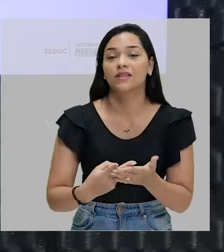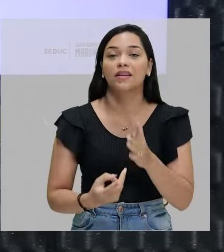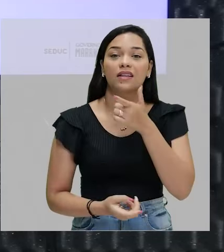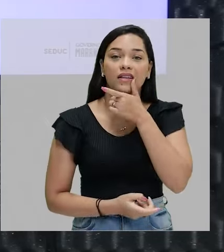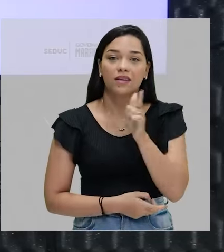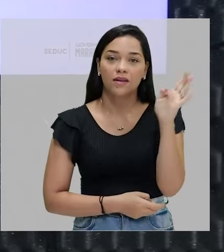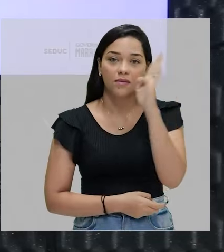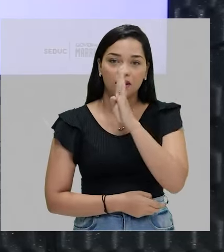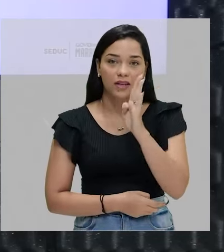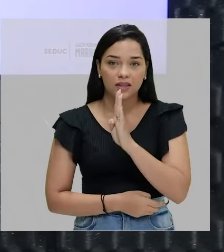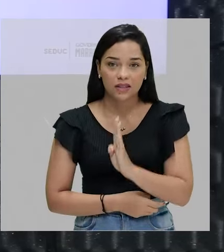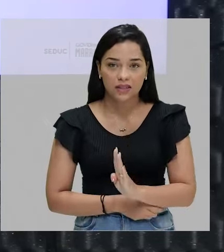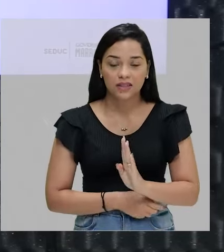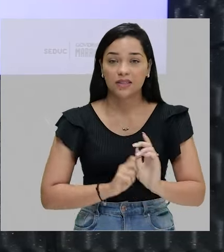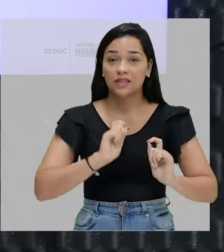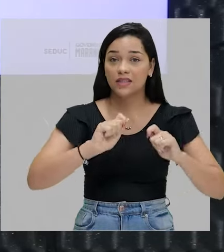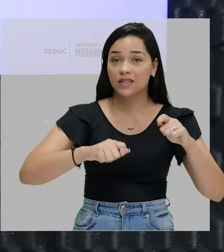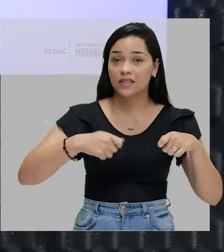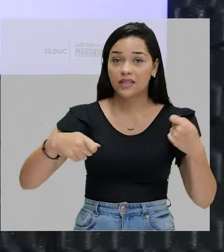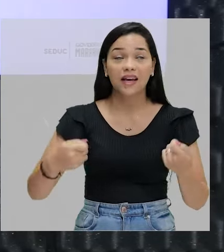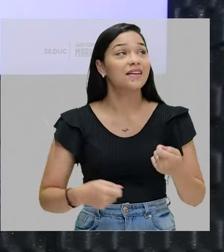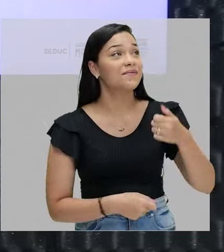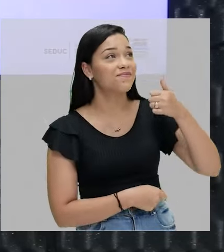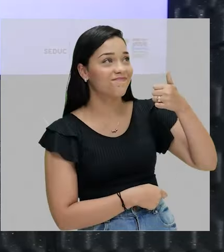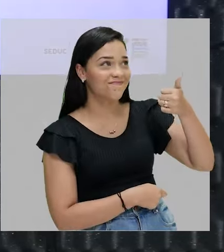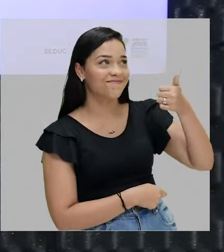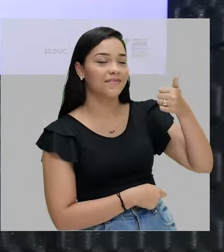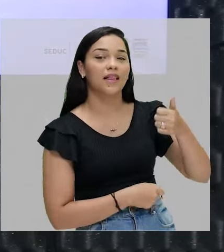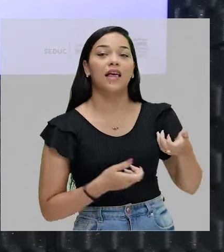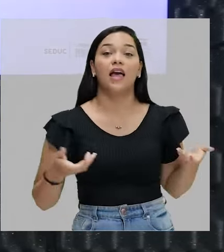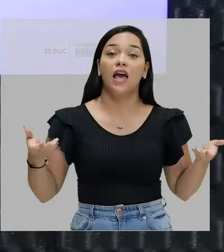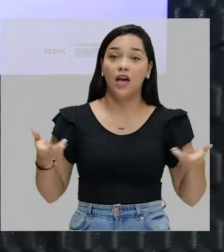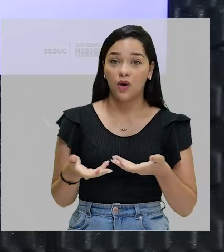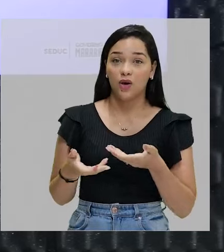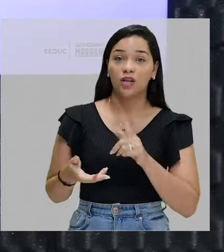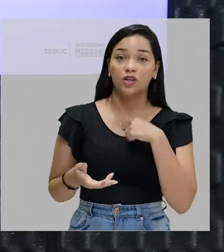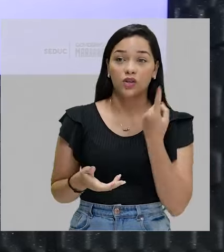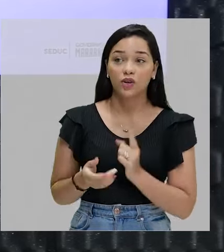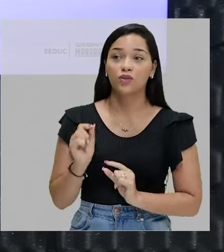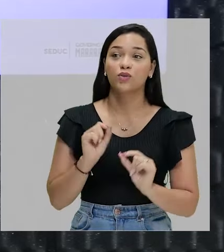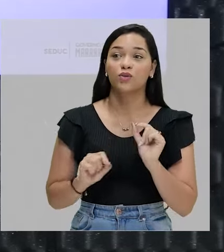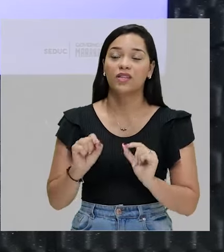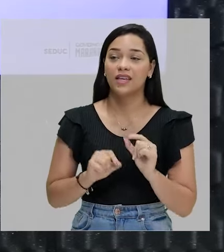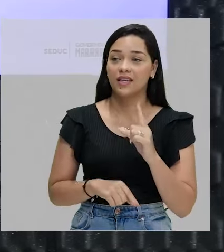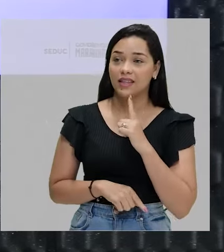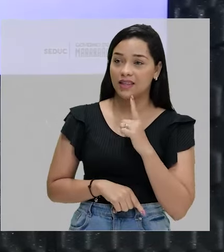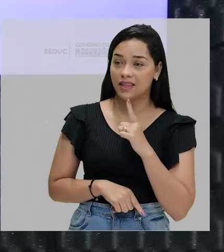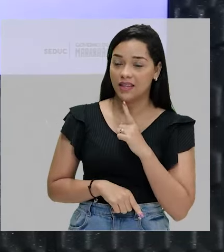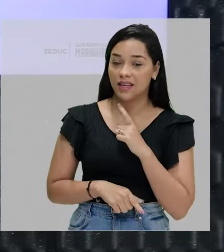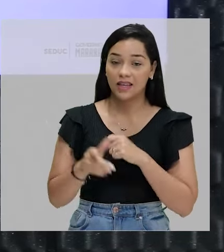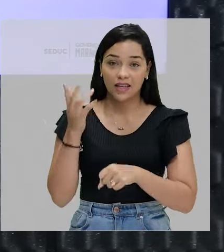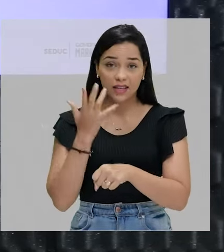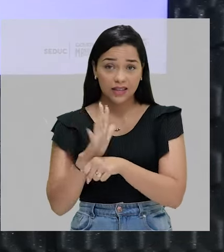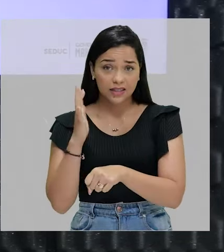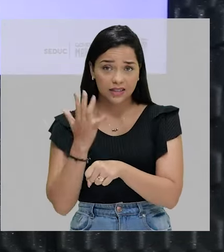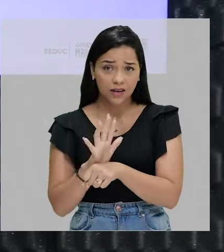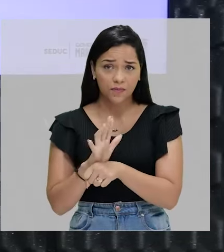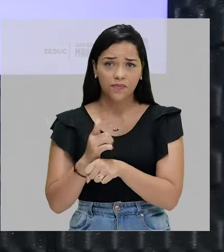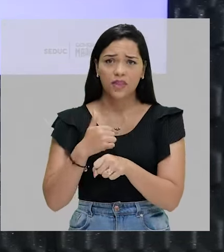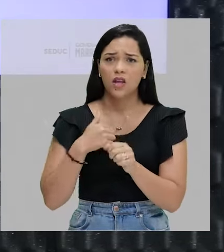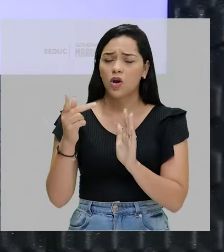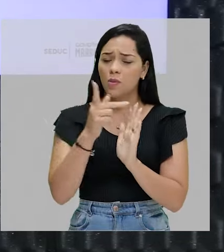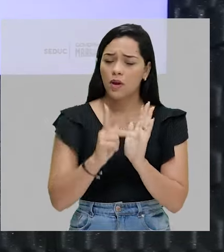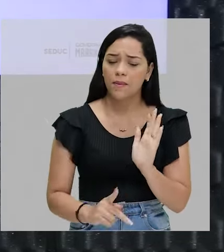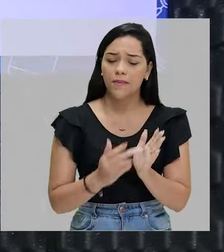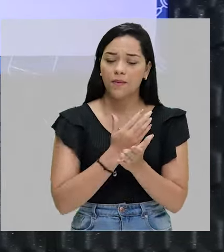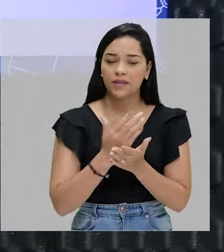língua brasileira de sinais. Certo? Então, nós estamos em ação. Eu trouxe um poema